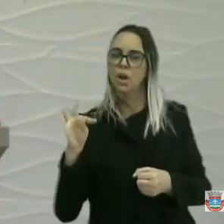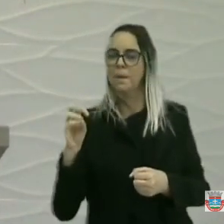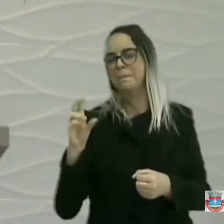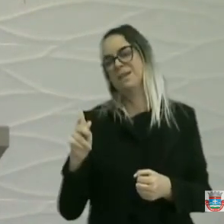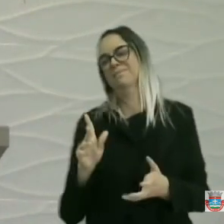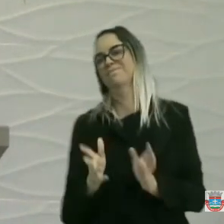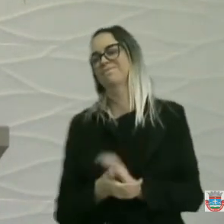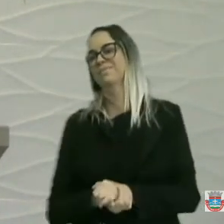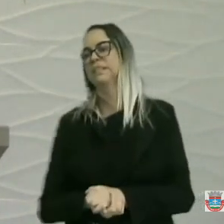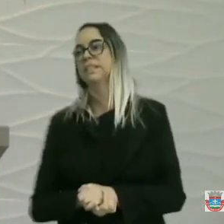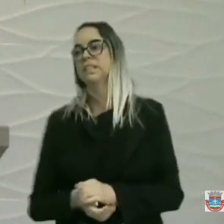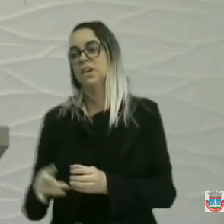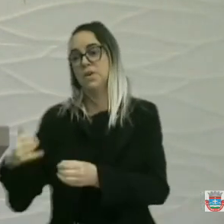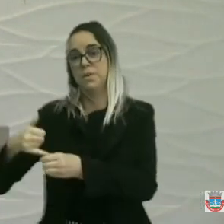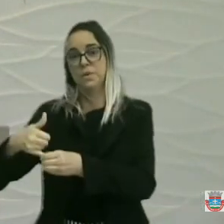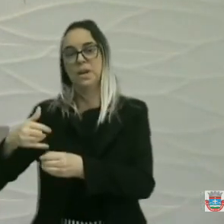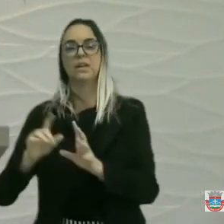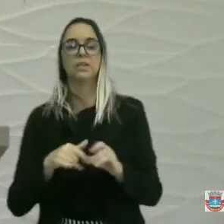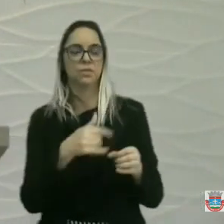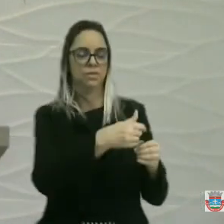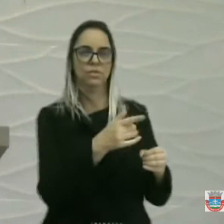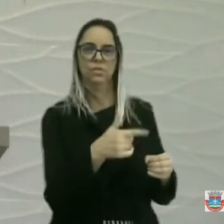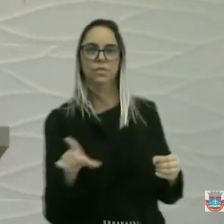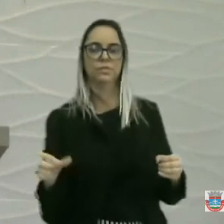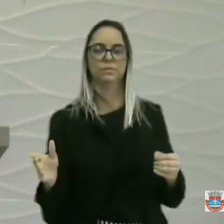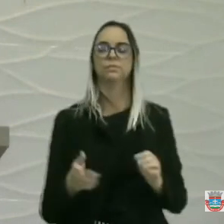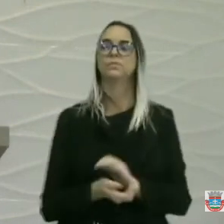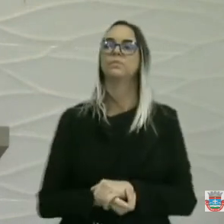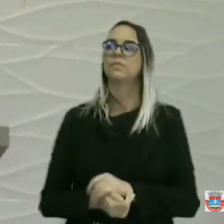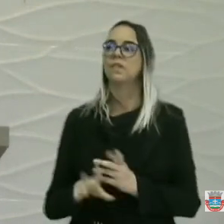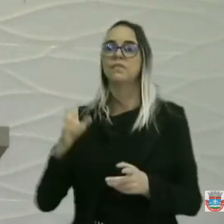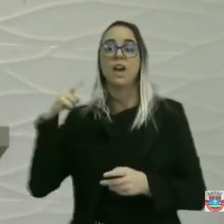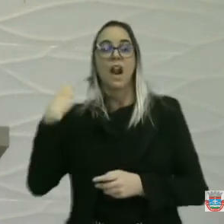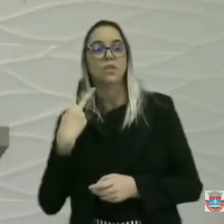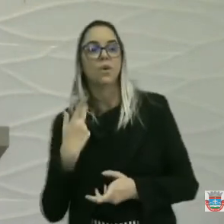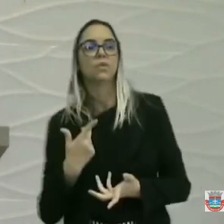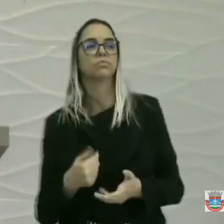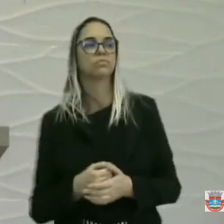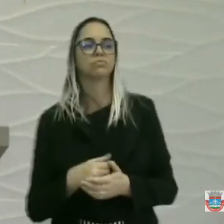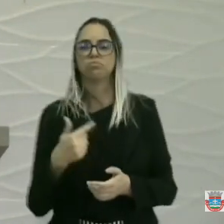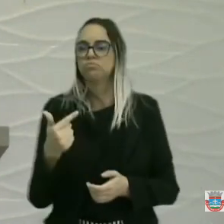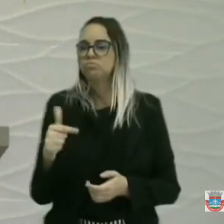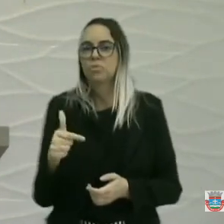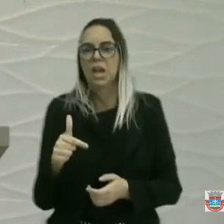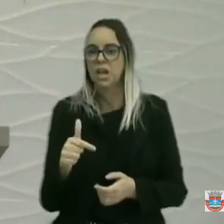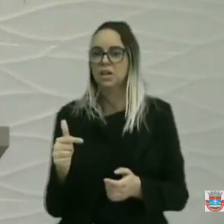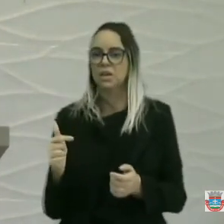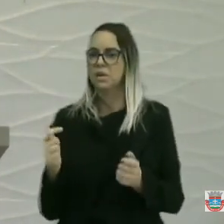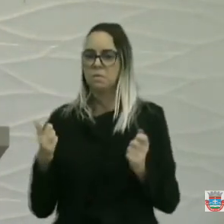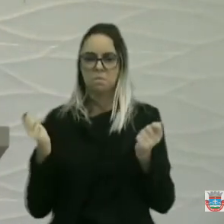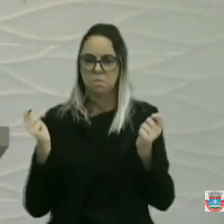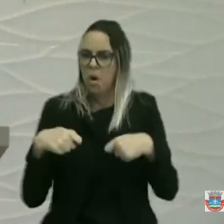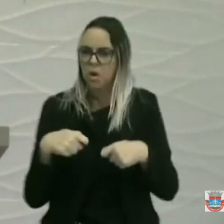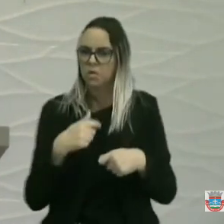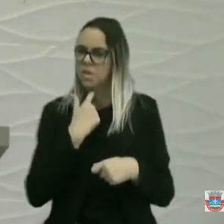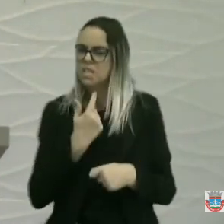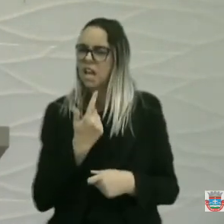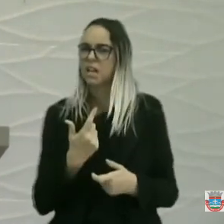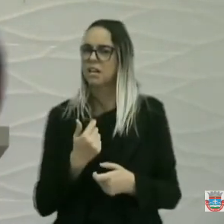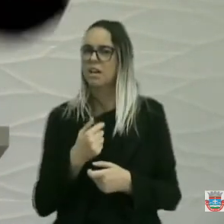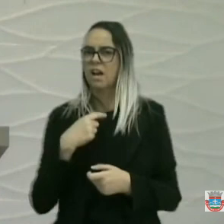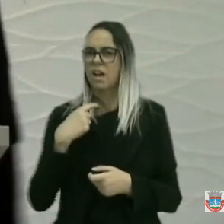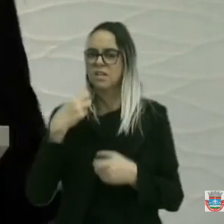Vereadores que não têm mais capacidade de falar de prefeito e administração aqui nessa casa.